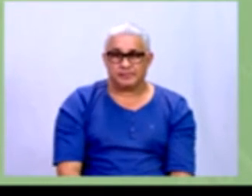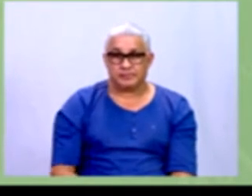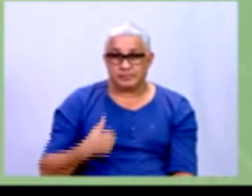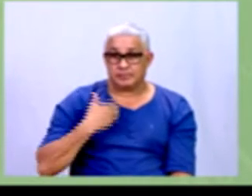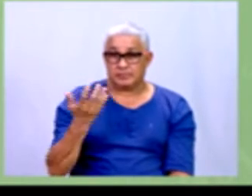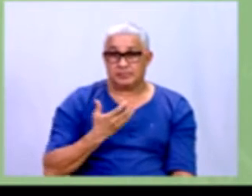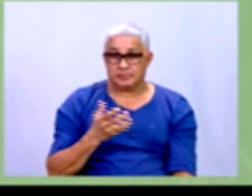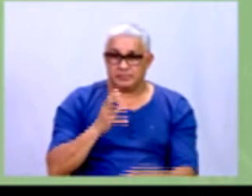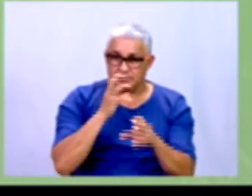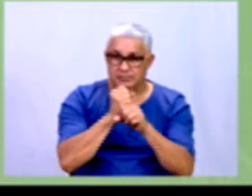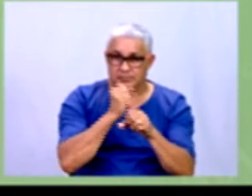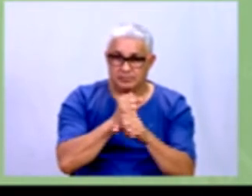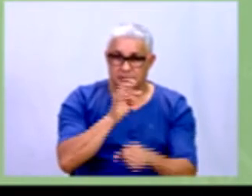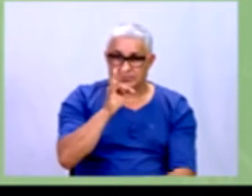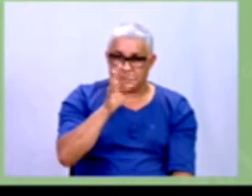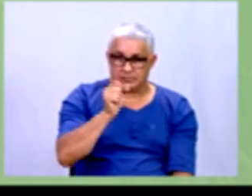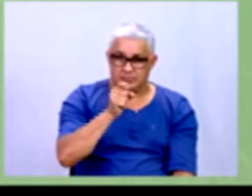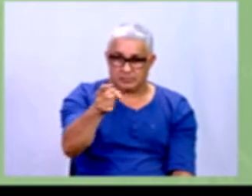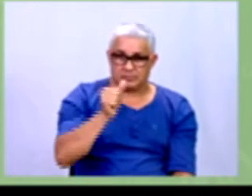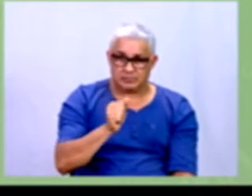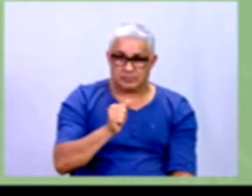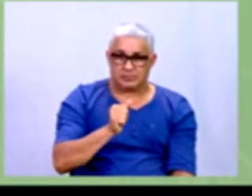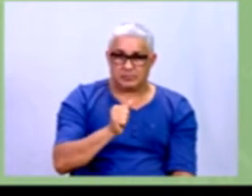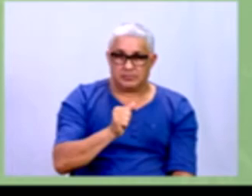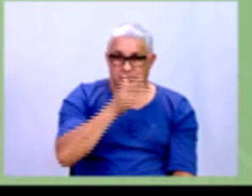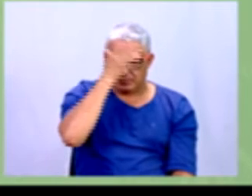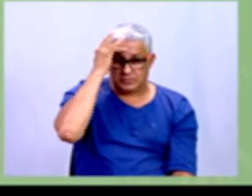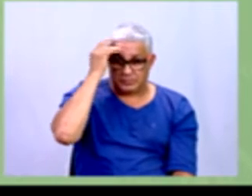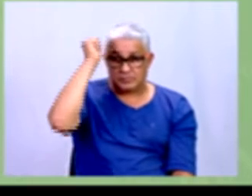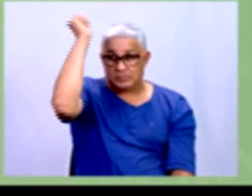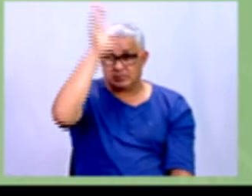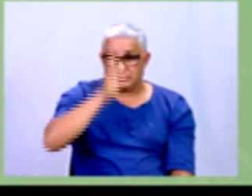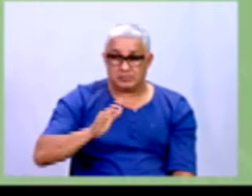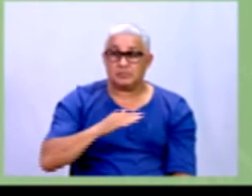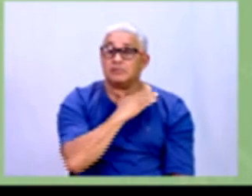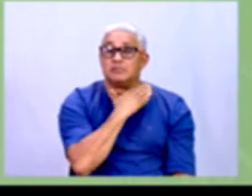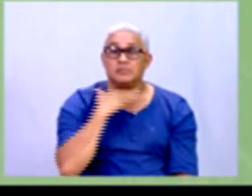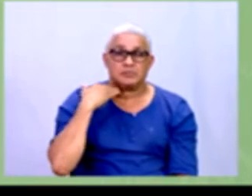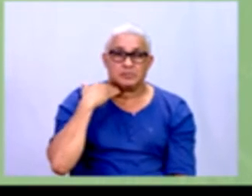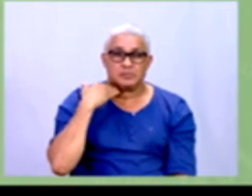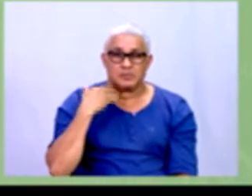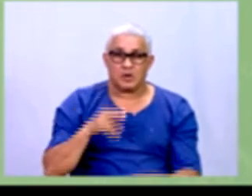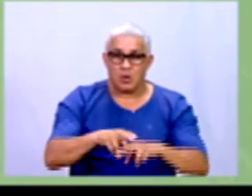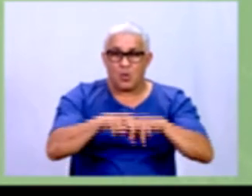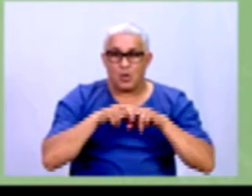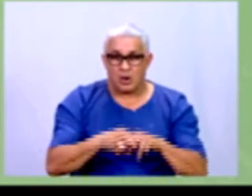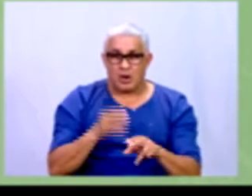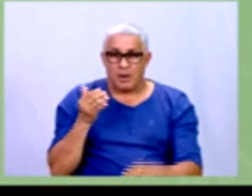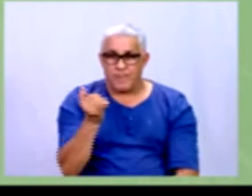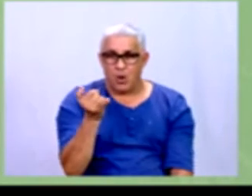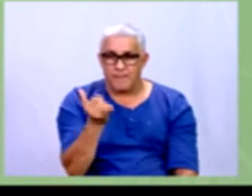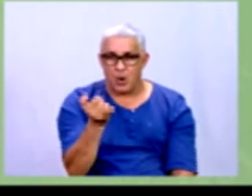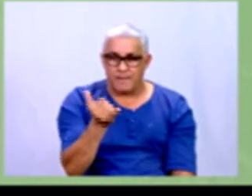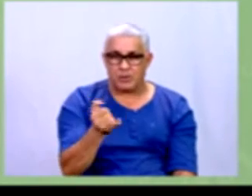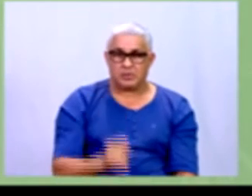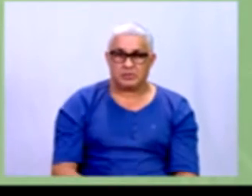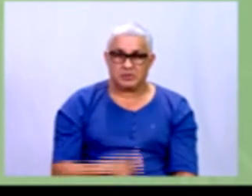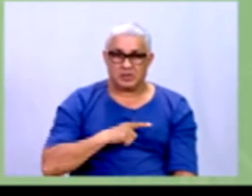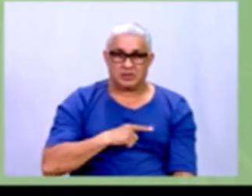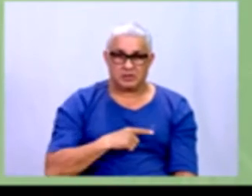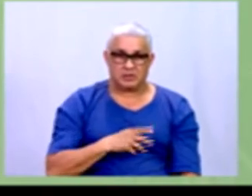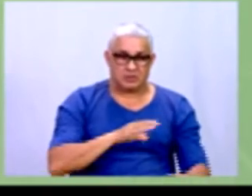quero fazer um cálculo da taxa de mortalidade da população brasileira por arma de fogo aqui eu tenho o total da arma de fogo que é